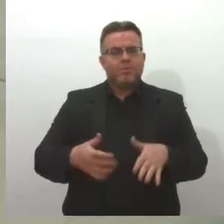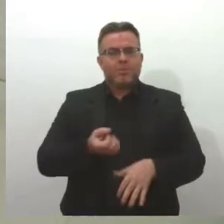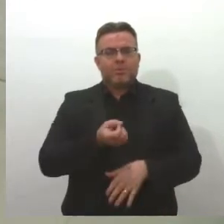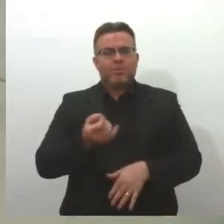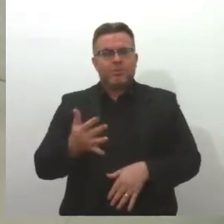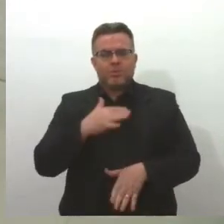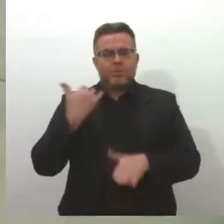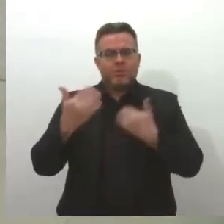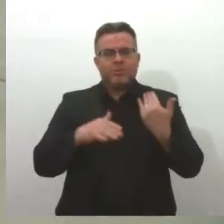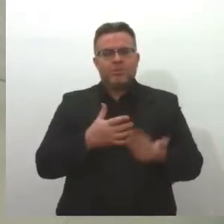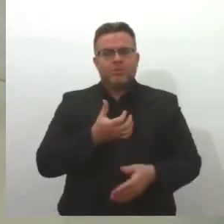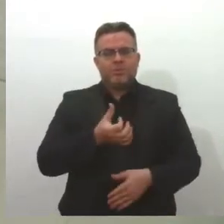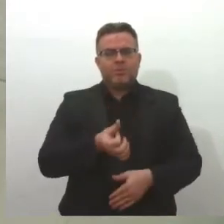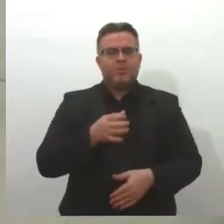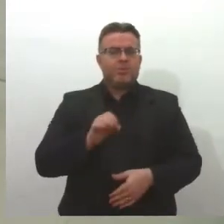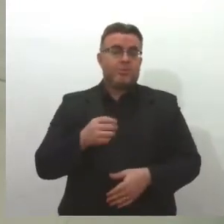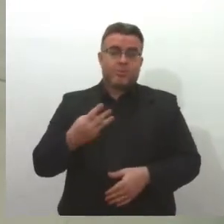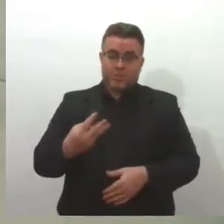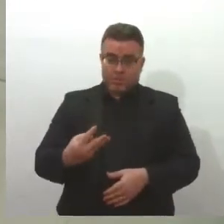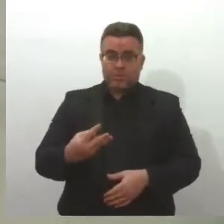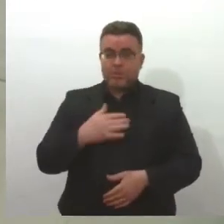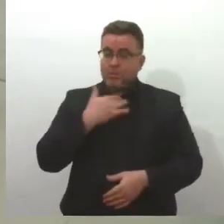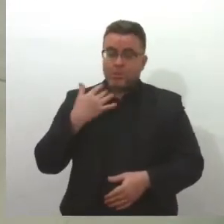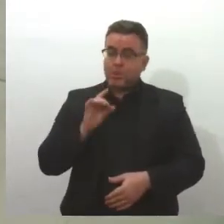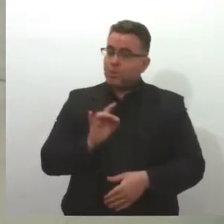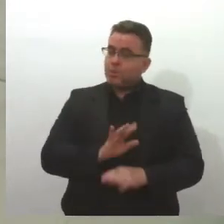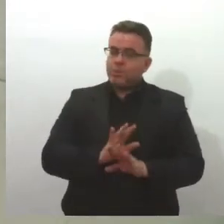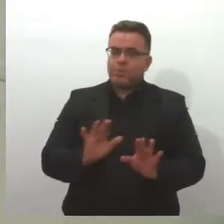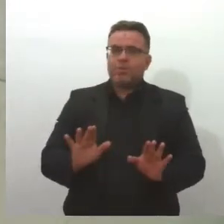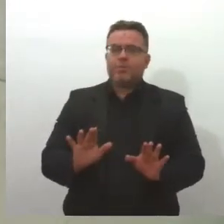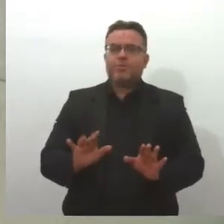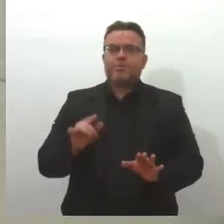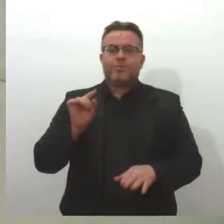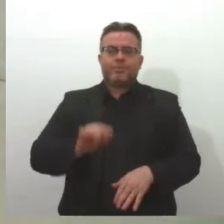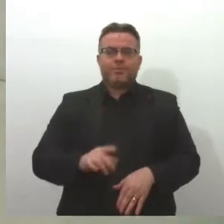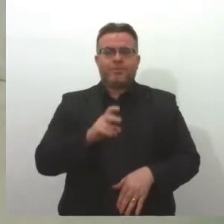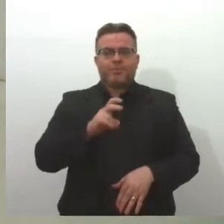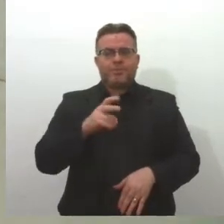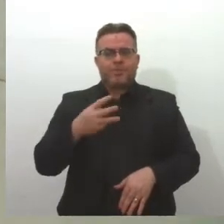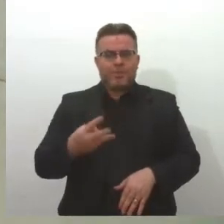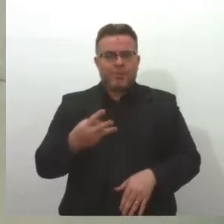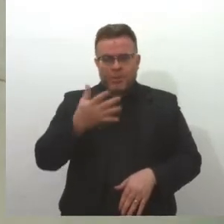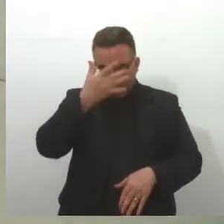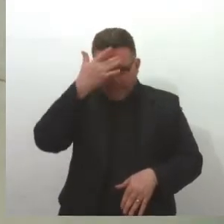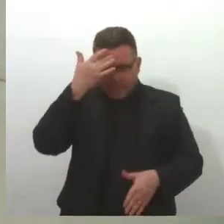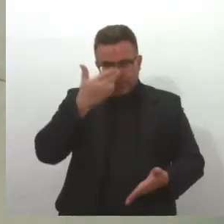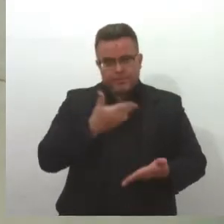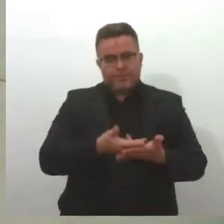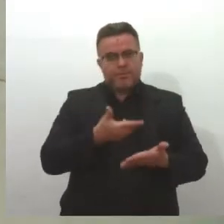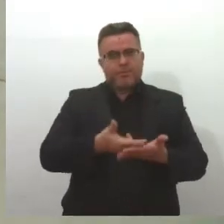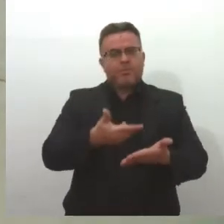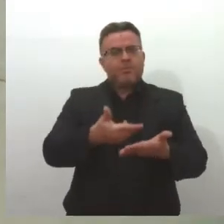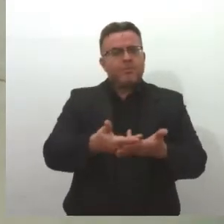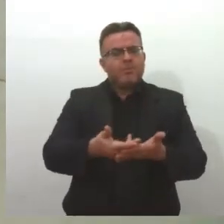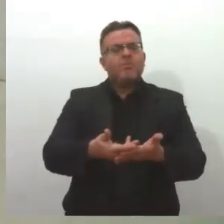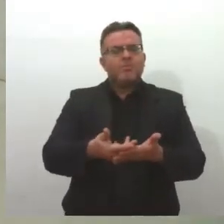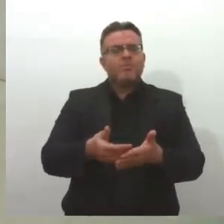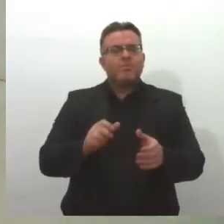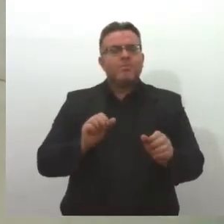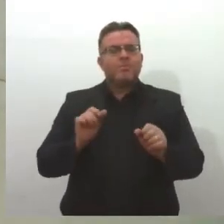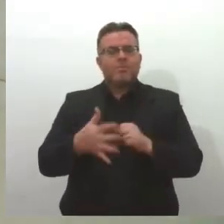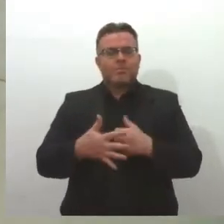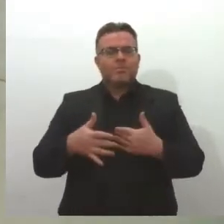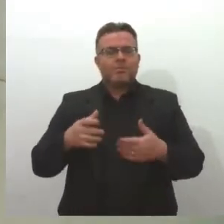em 6.003, tá? Hoje existem 53 pessoas internadas com Covid-19 em